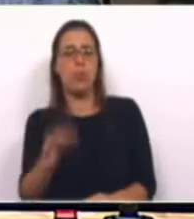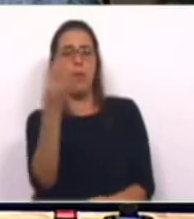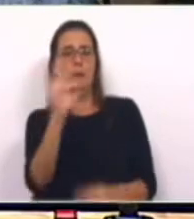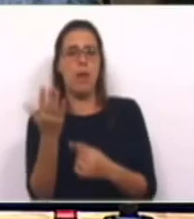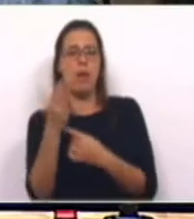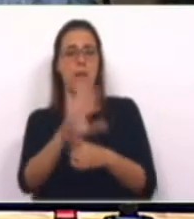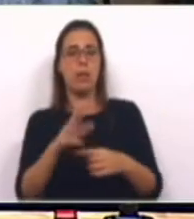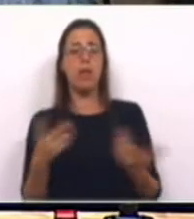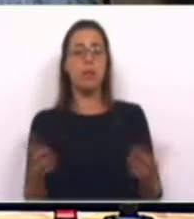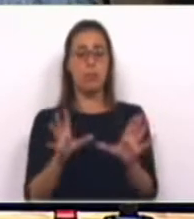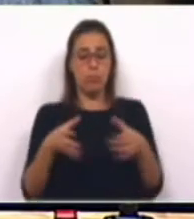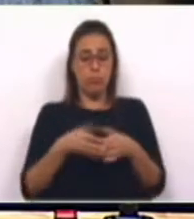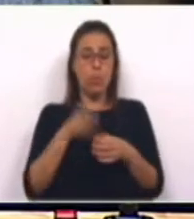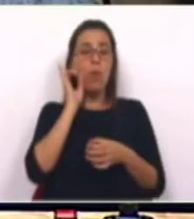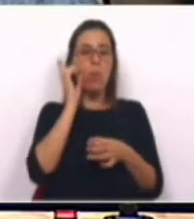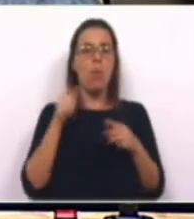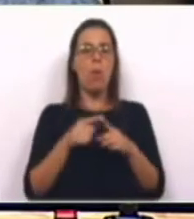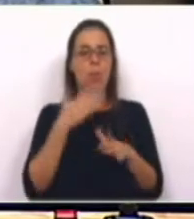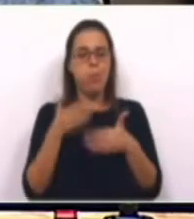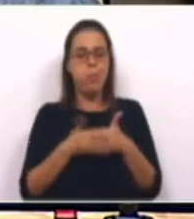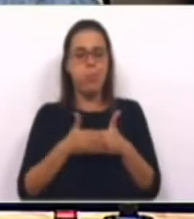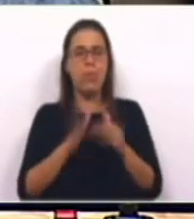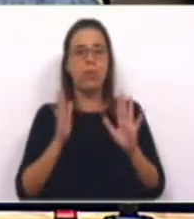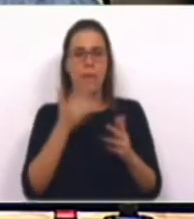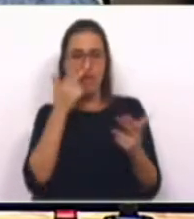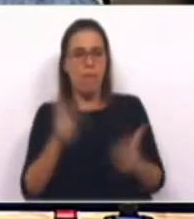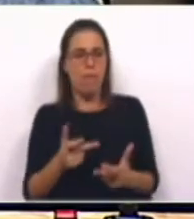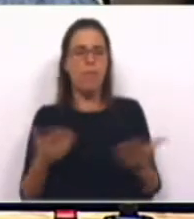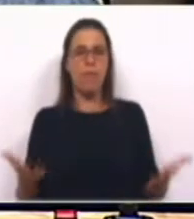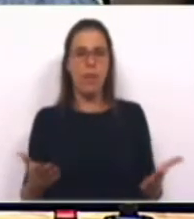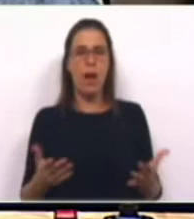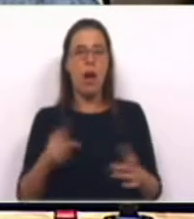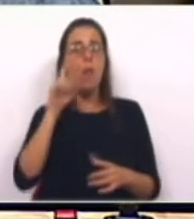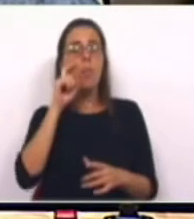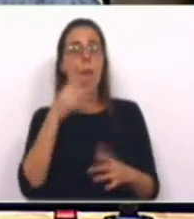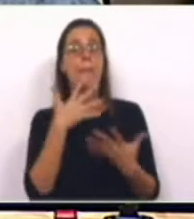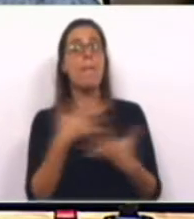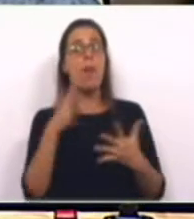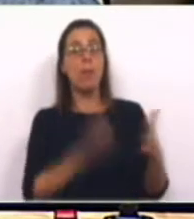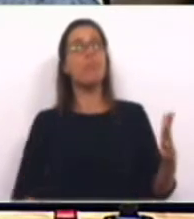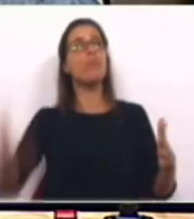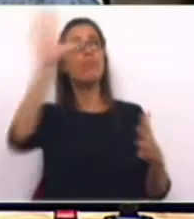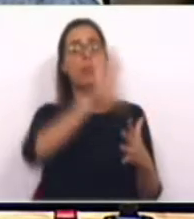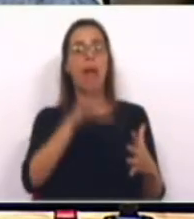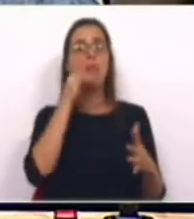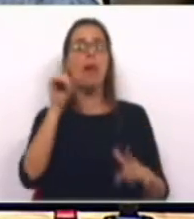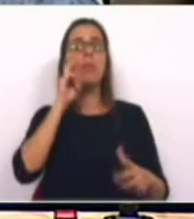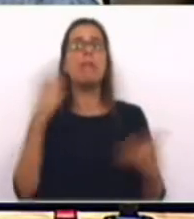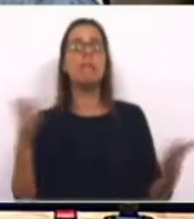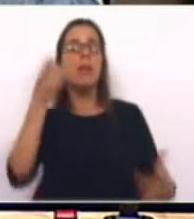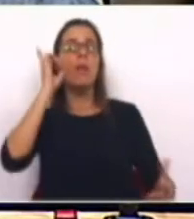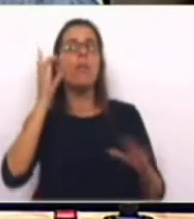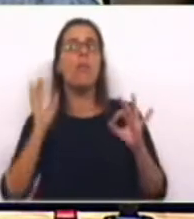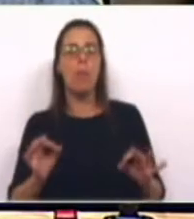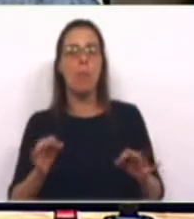Os corpos de bombeiros estão envelhecidos e enfraquecidos. A cobertura da maior parte do território é assegurada por